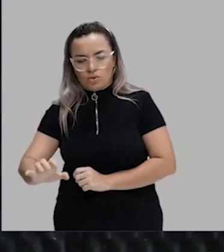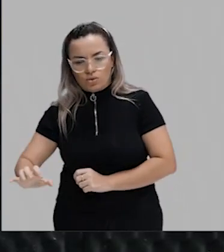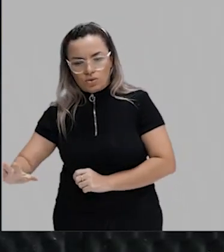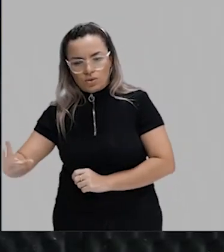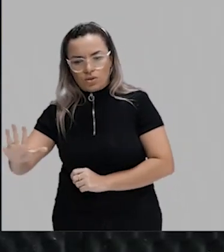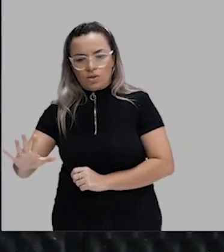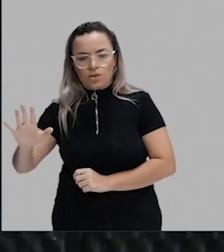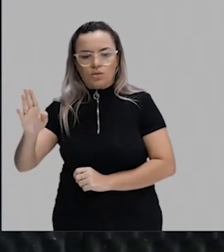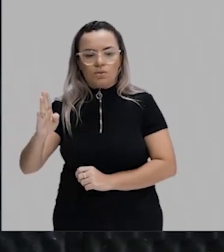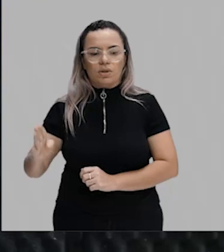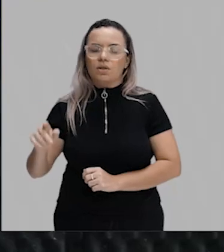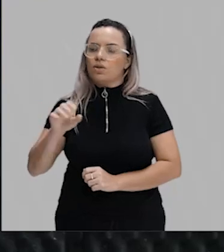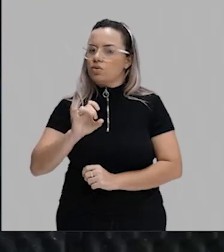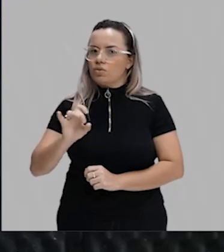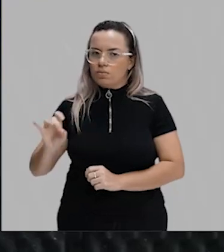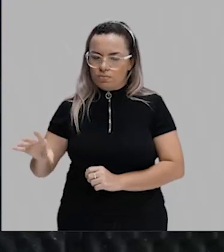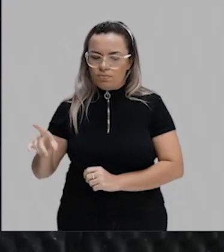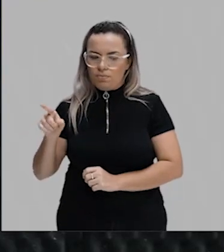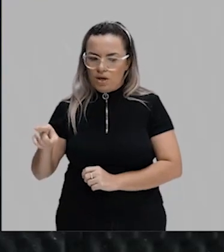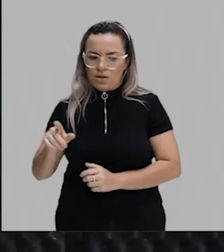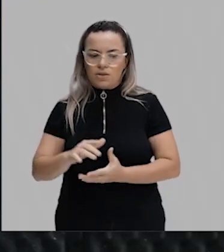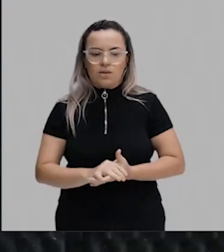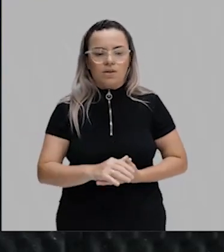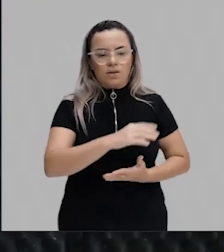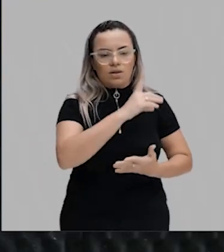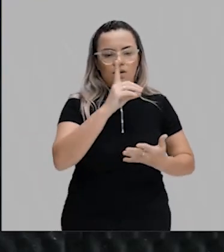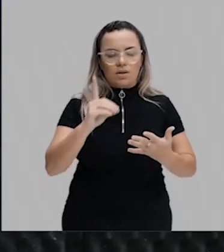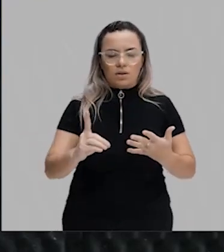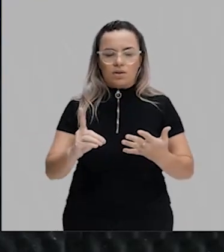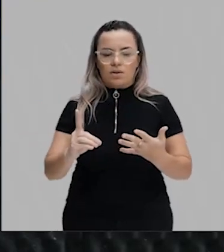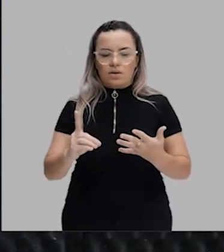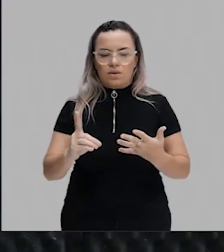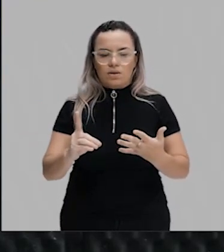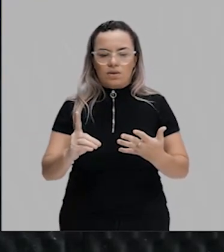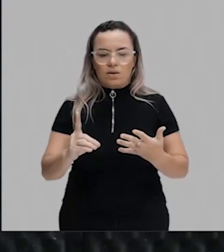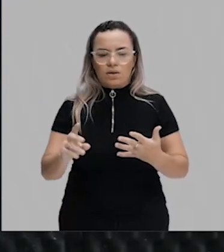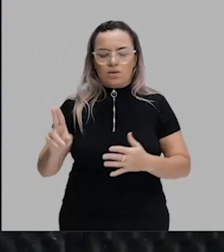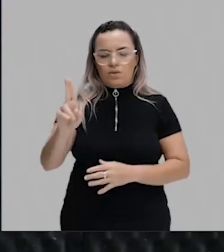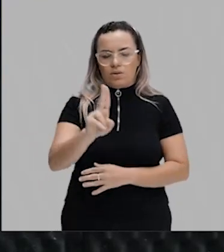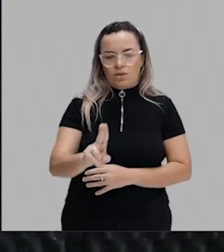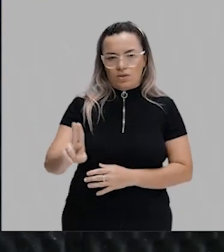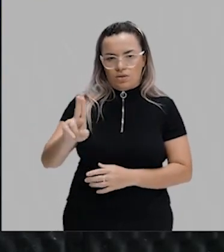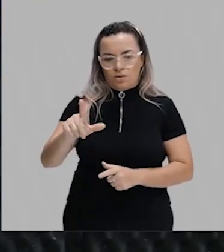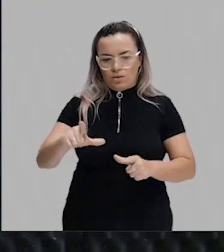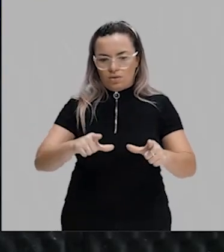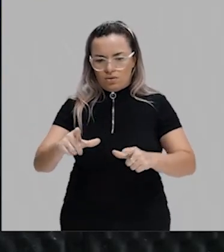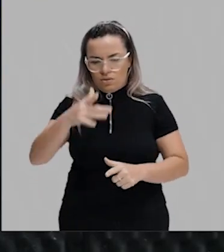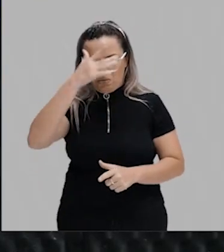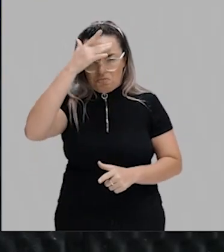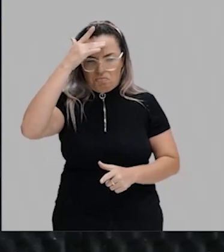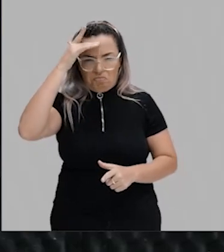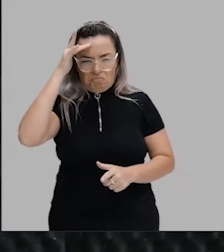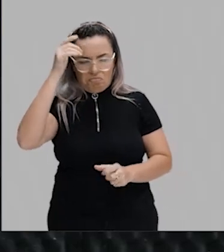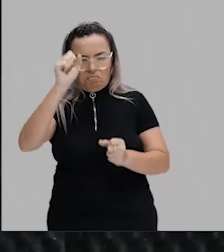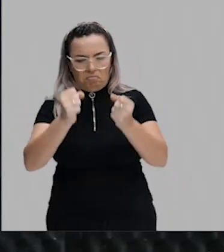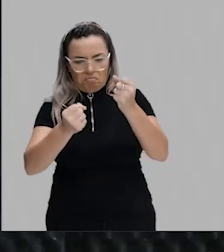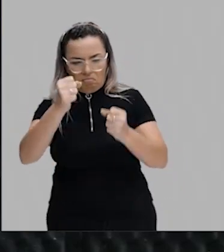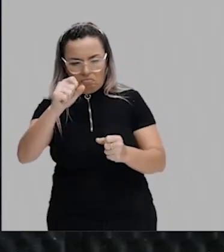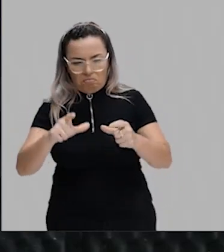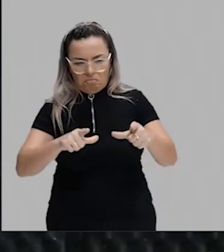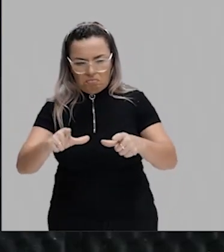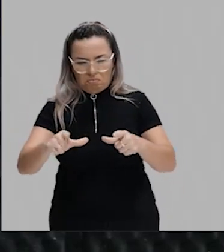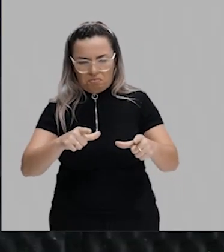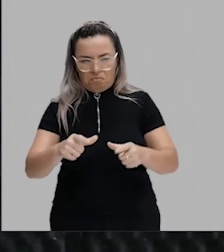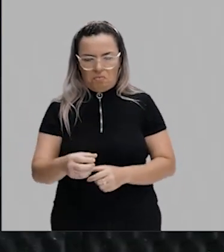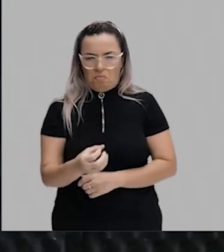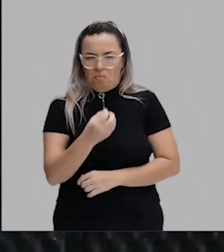Letra D, no Brasil nós temos a utilização de mão de obra fabril muito bem remunerada? Sabemos que não, galera. Infelizmente, nós ainda temos